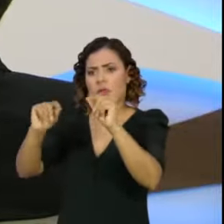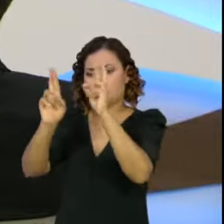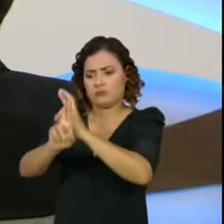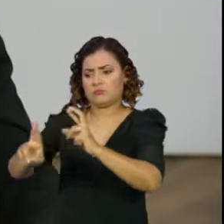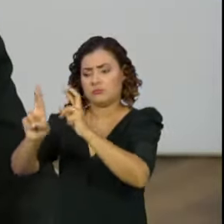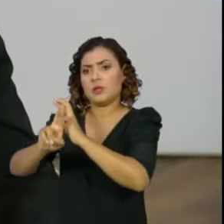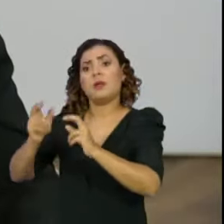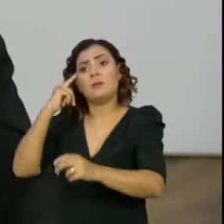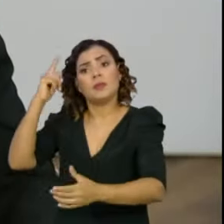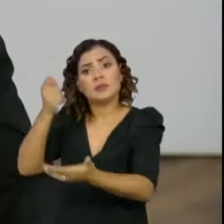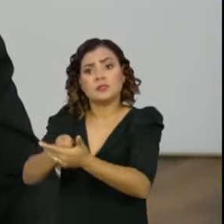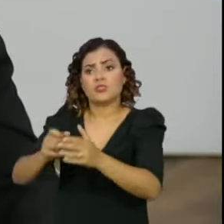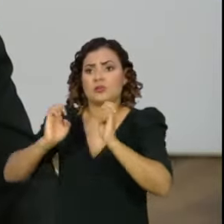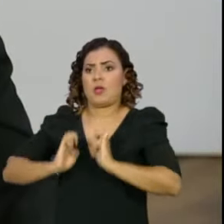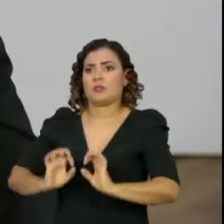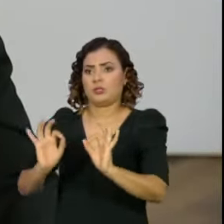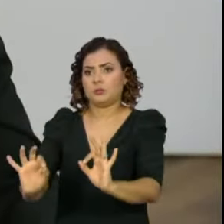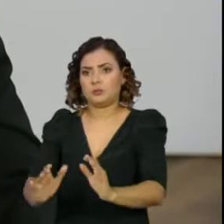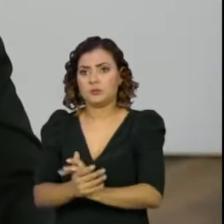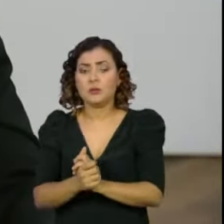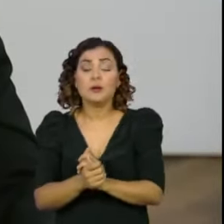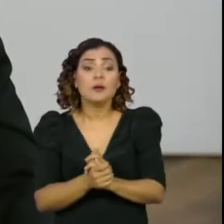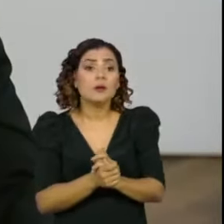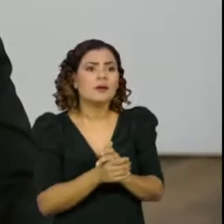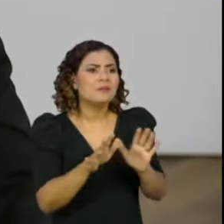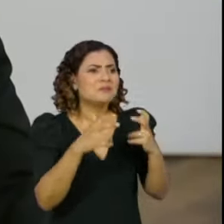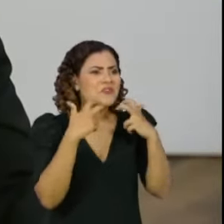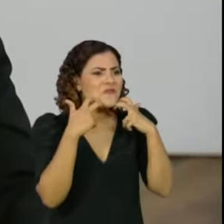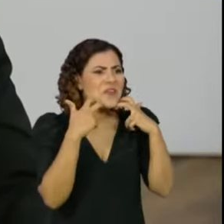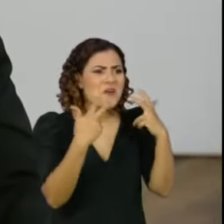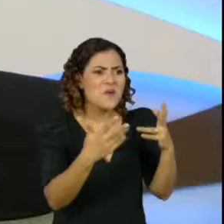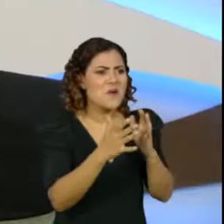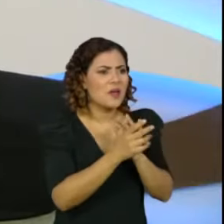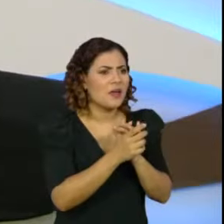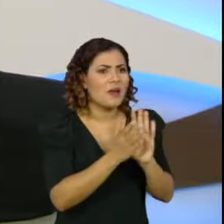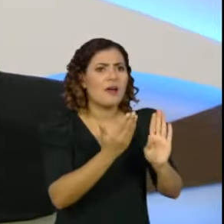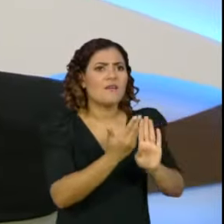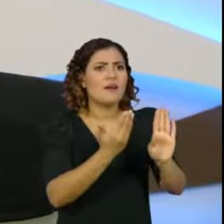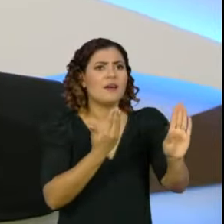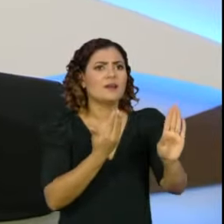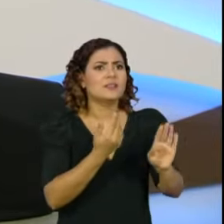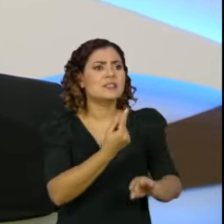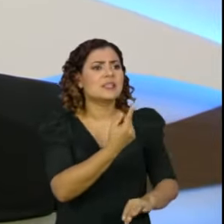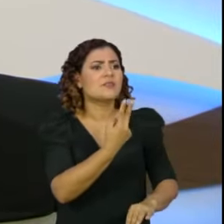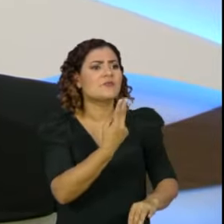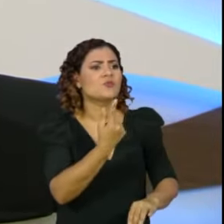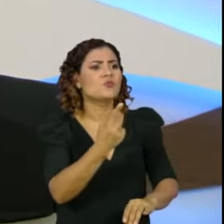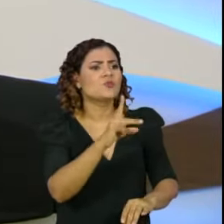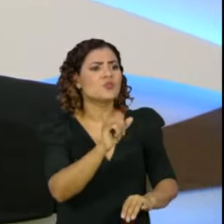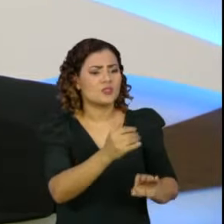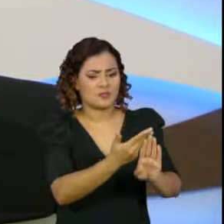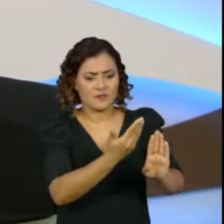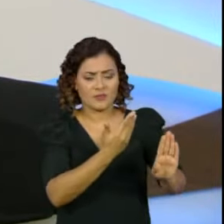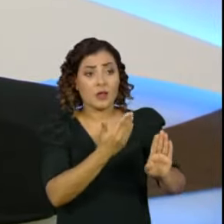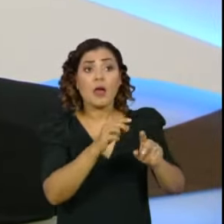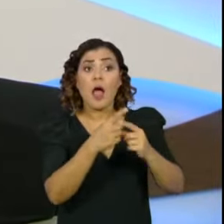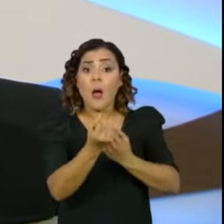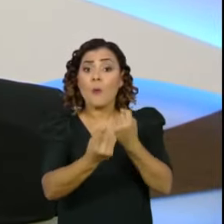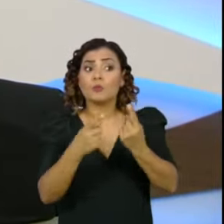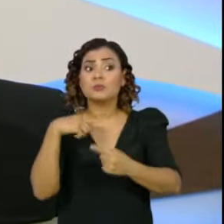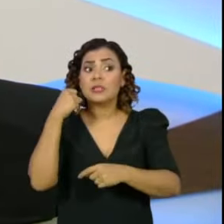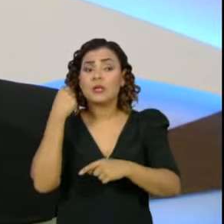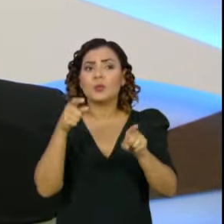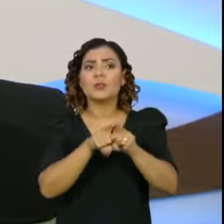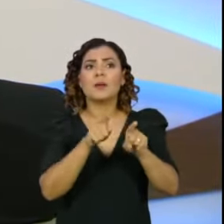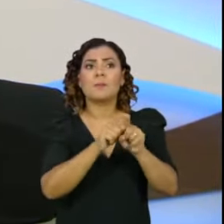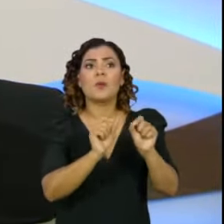dos senadores para esse julgamento ético. No caso dele, o constrangimento foi tão grande que ele foi aconselhado a tirar aquela licença. E agora eu sei que alguns senadores também defendem uma